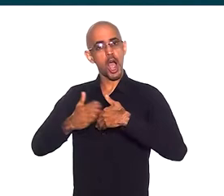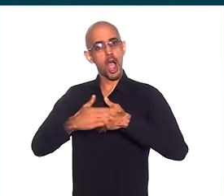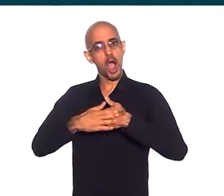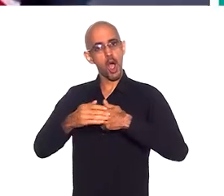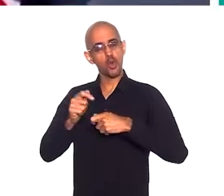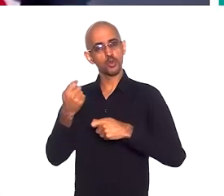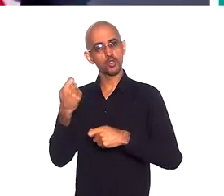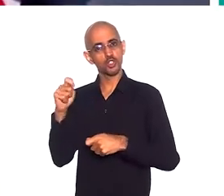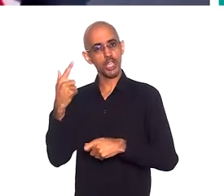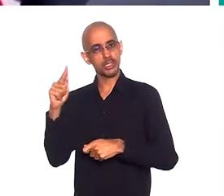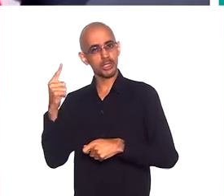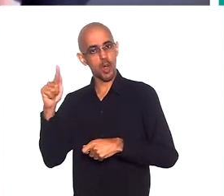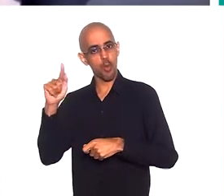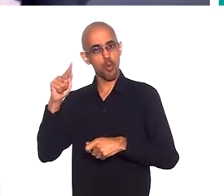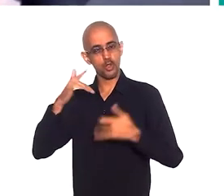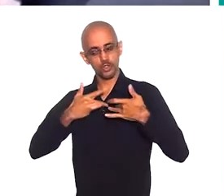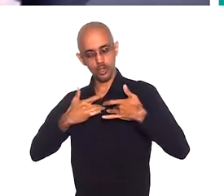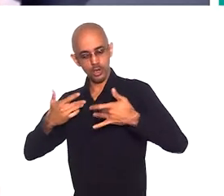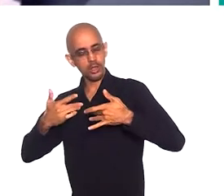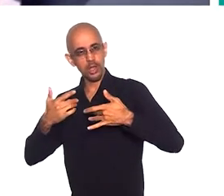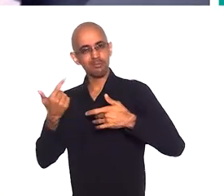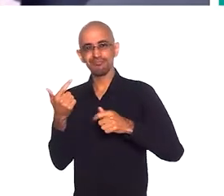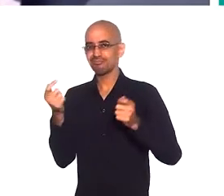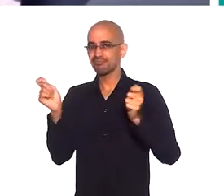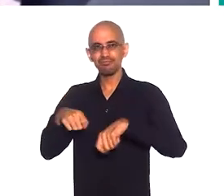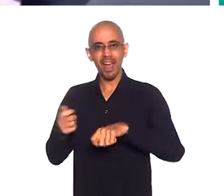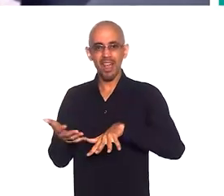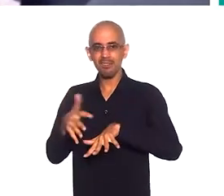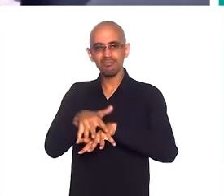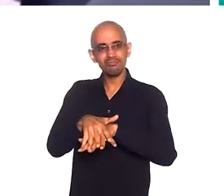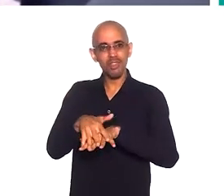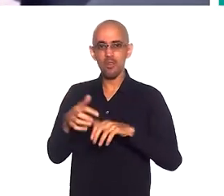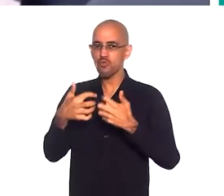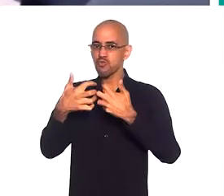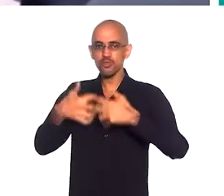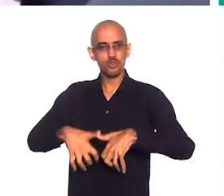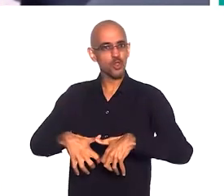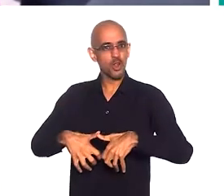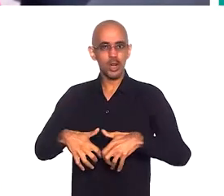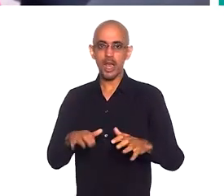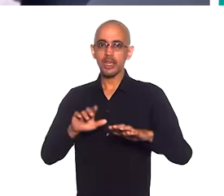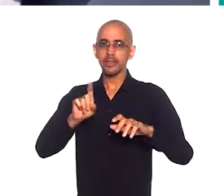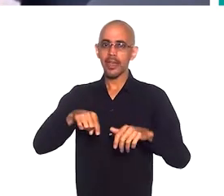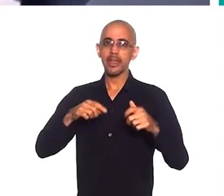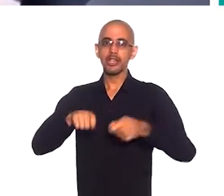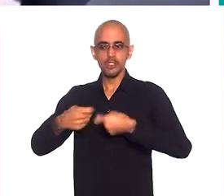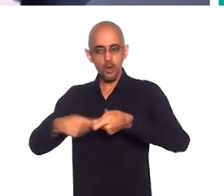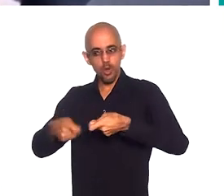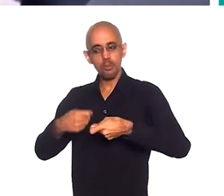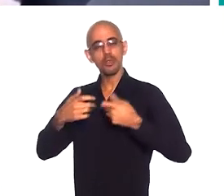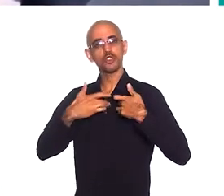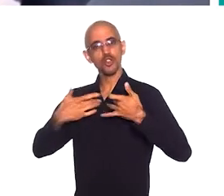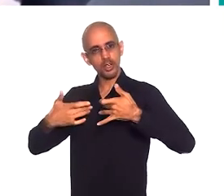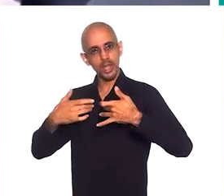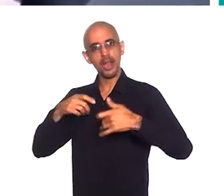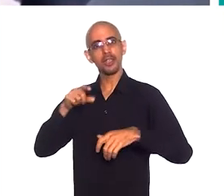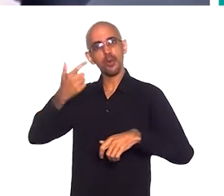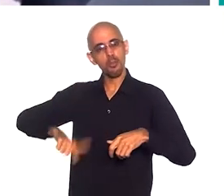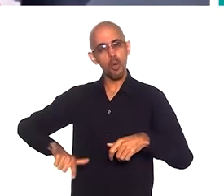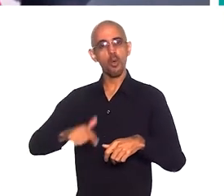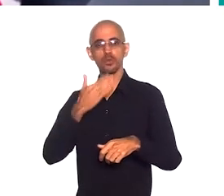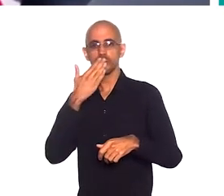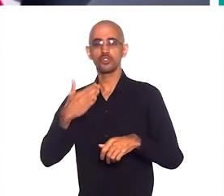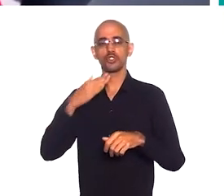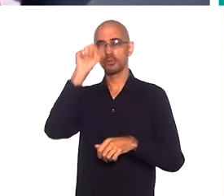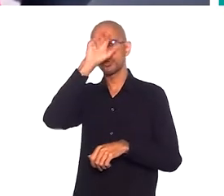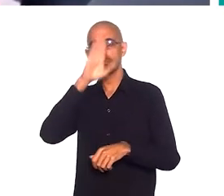solidariedade, então ela não encaixa no bojo da economia solidária, que é uma outra economia que nós estamos construindo